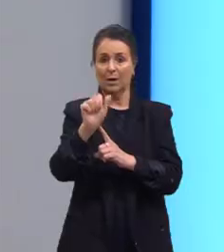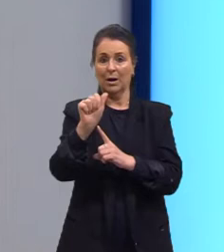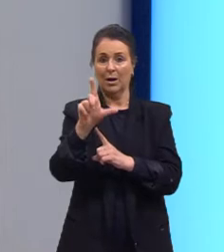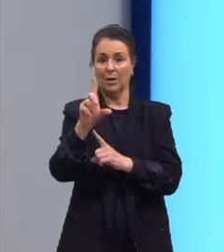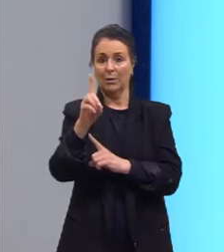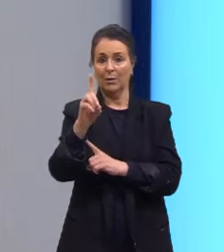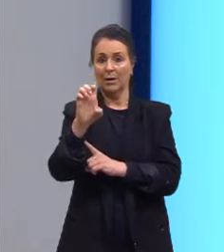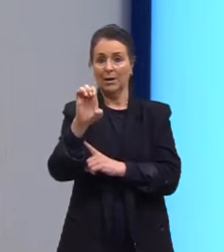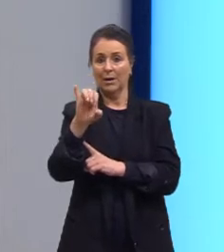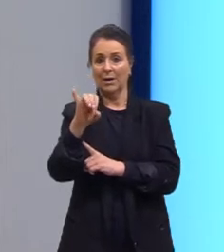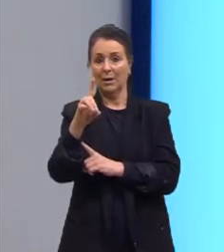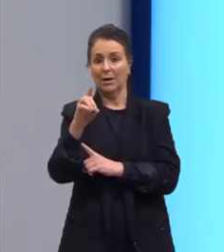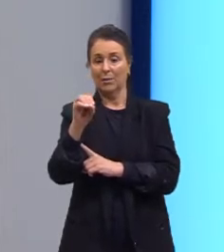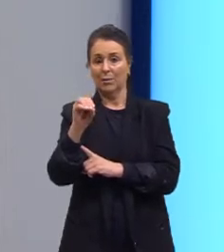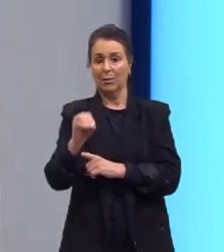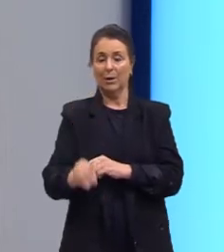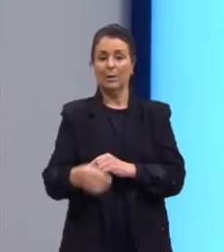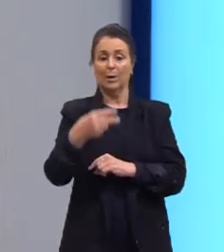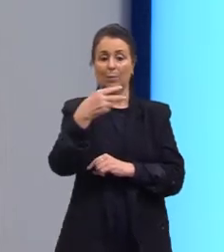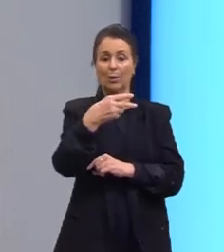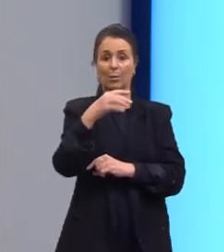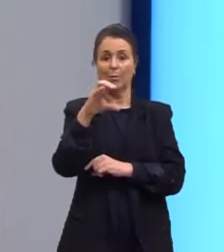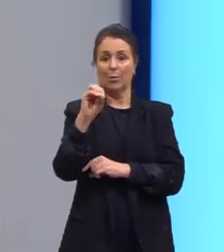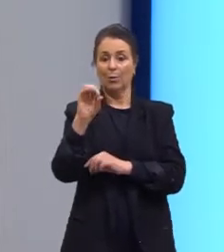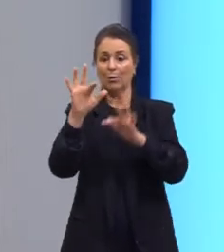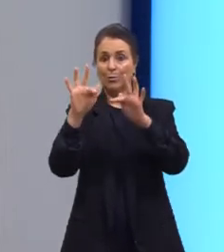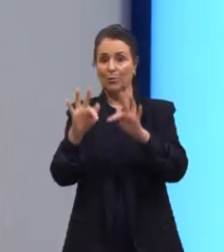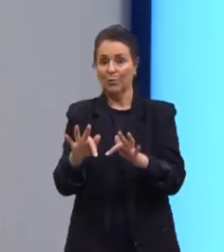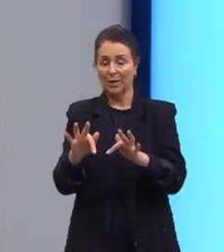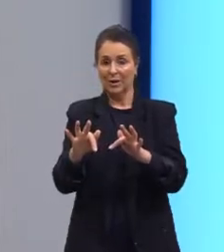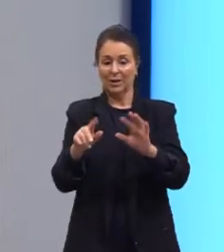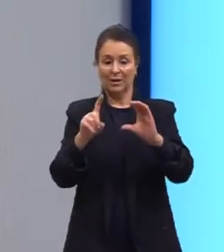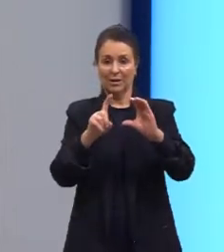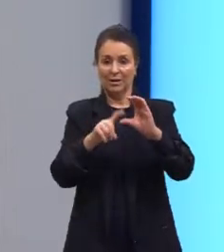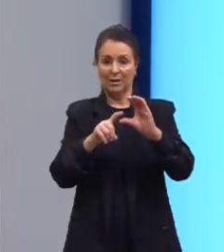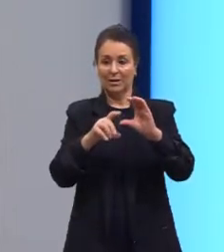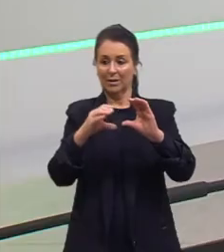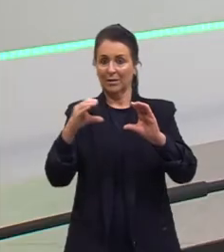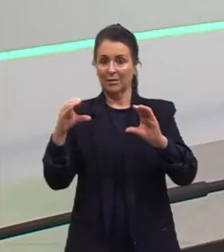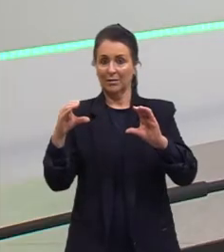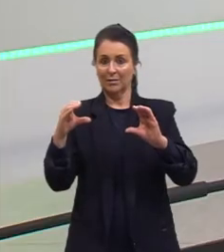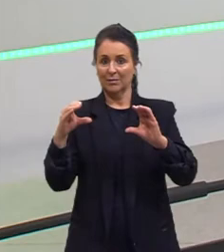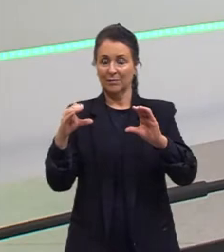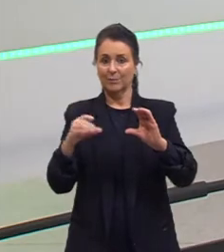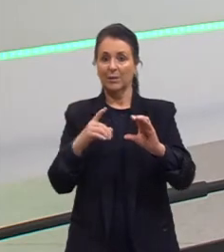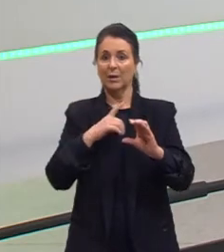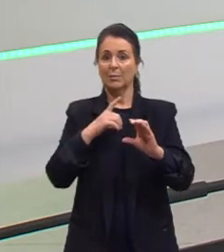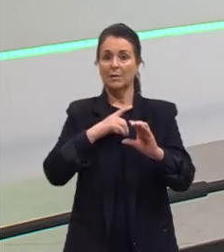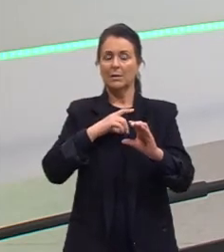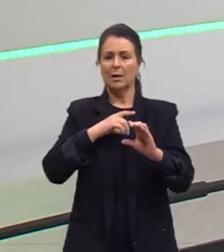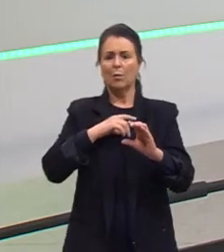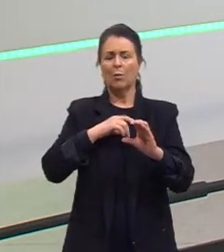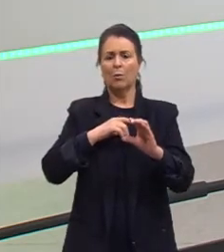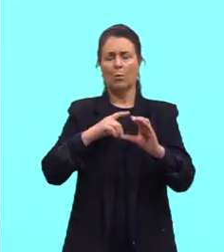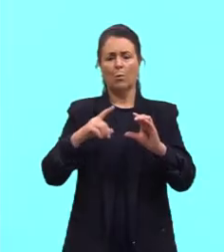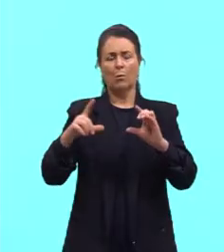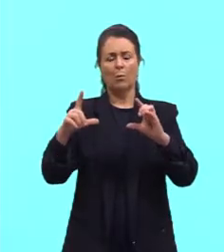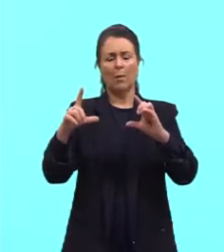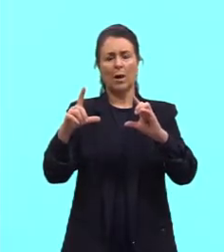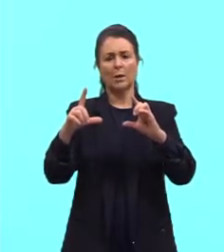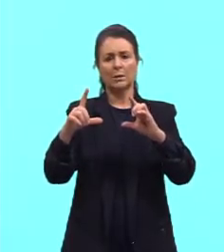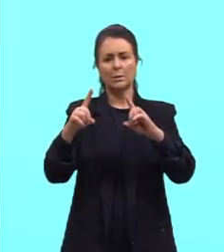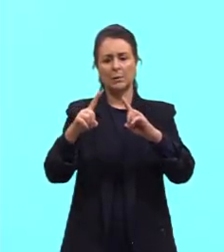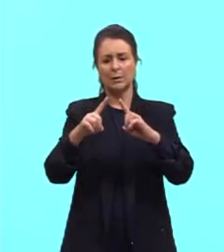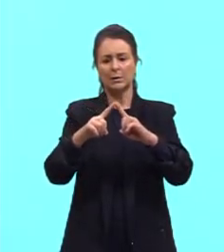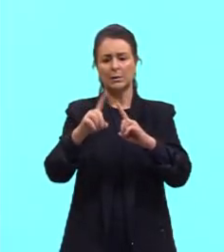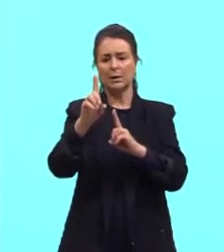ter uma dupla O no final da minha cadeia carbônica, lembra? Mas eu também posso ter uma cetona, onde essa mesma dupla